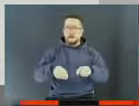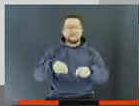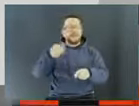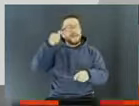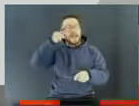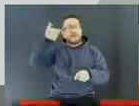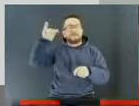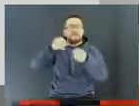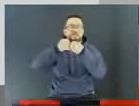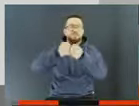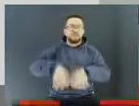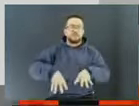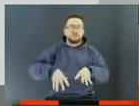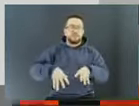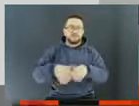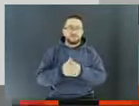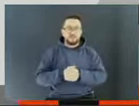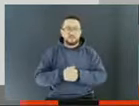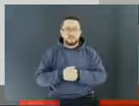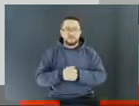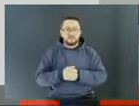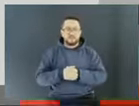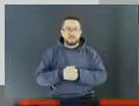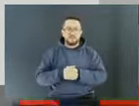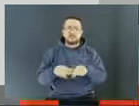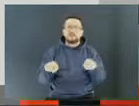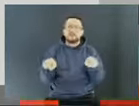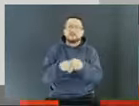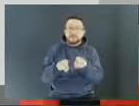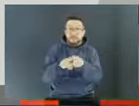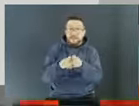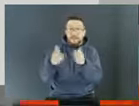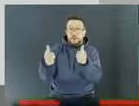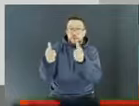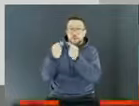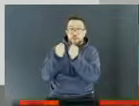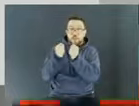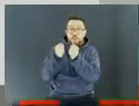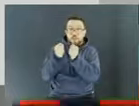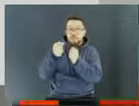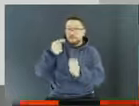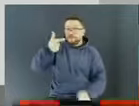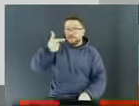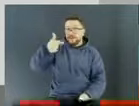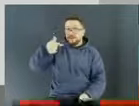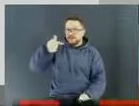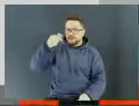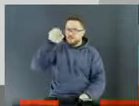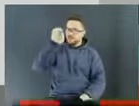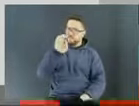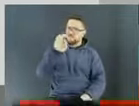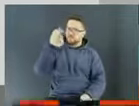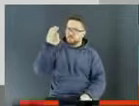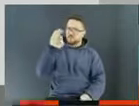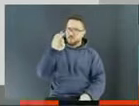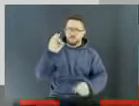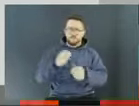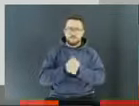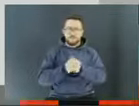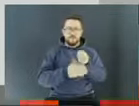corpo com um crescimento de 27%, finalmente se apresenta como uma alternativa concreta para a cadeia logística de indústrias,